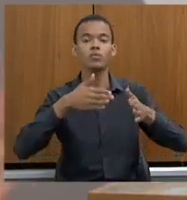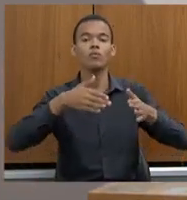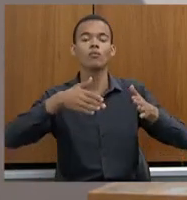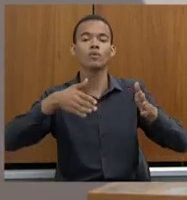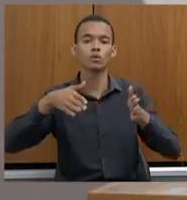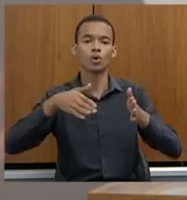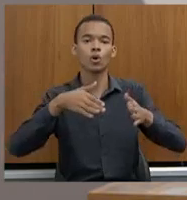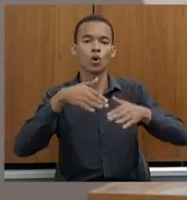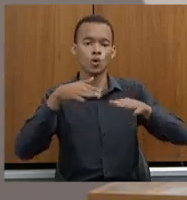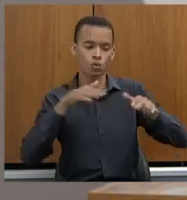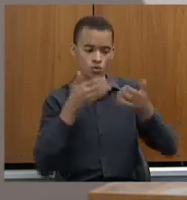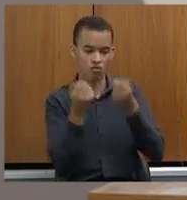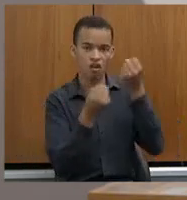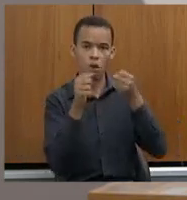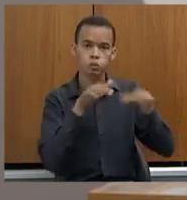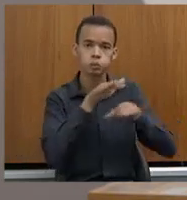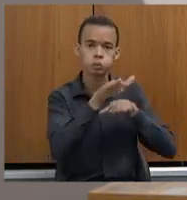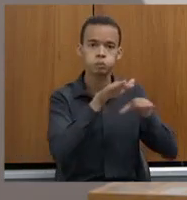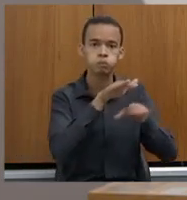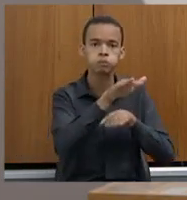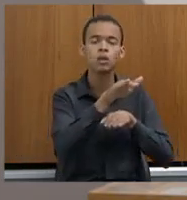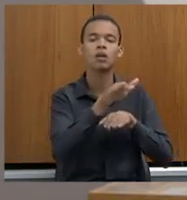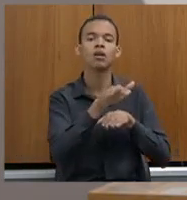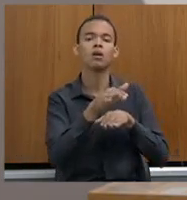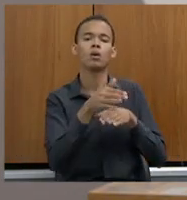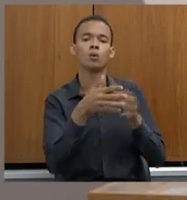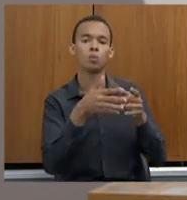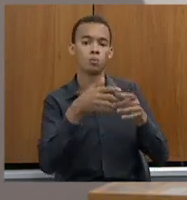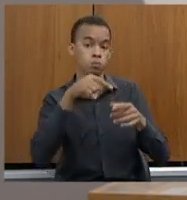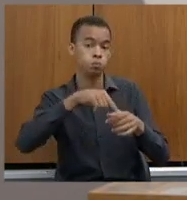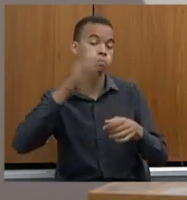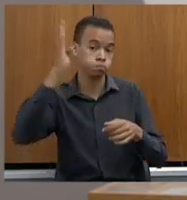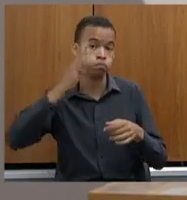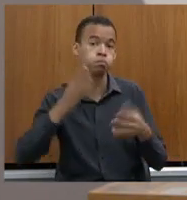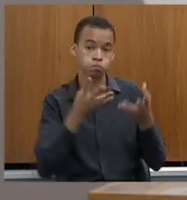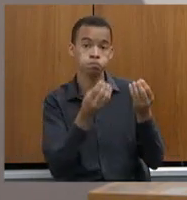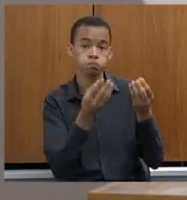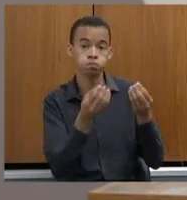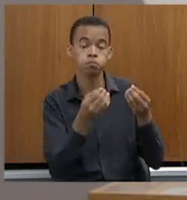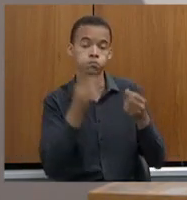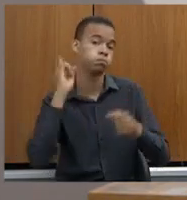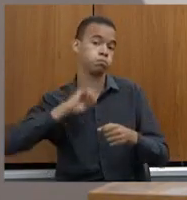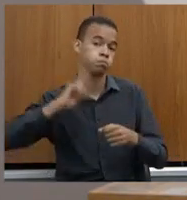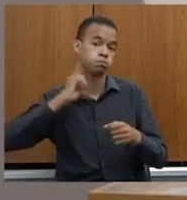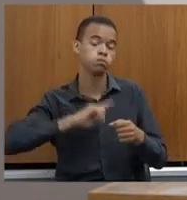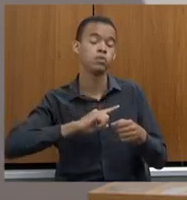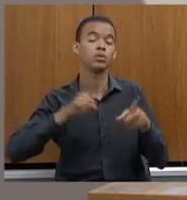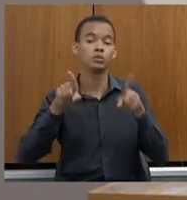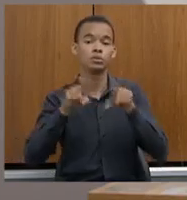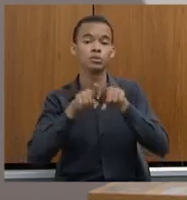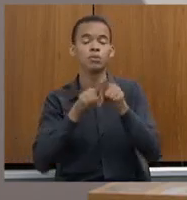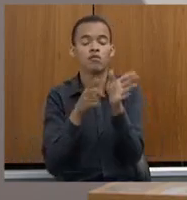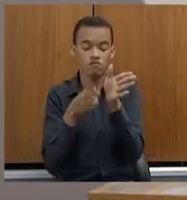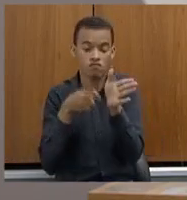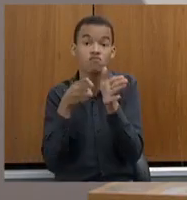Estive com o doutor Joaquim e a equipe da Polícia Civil por causa do furto de ferro guza.